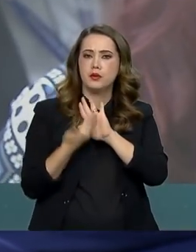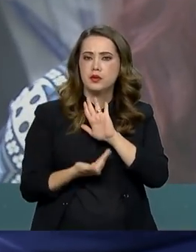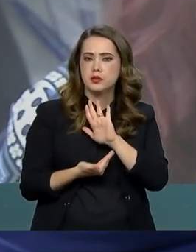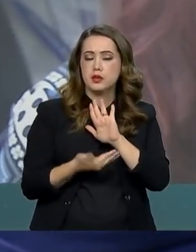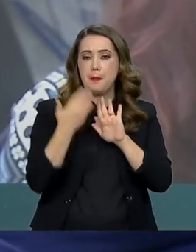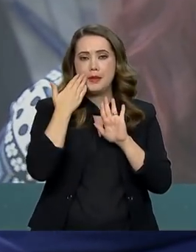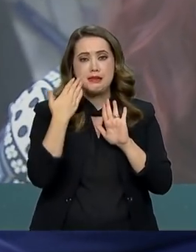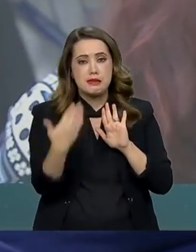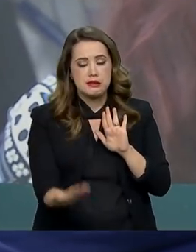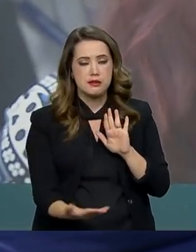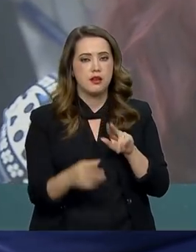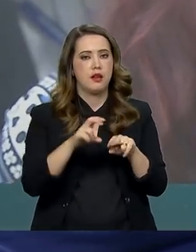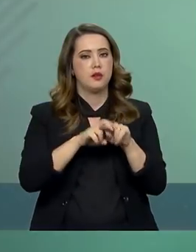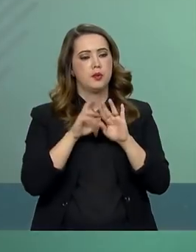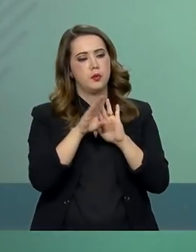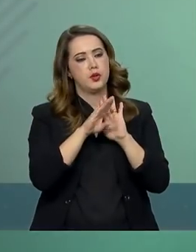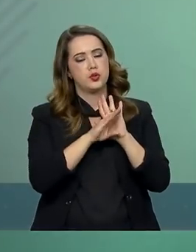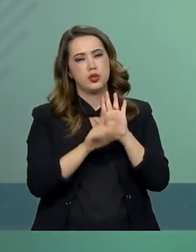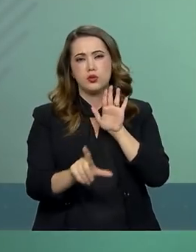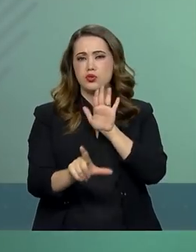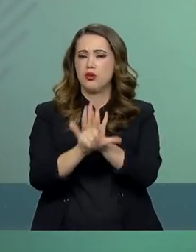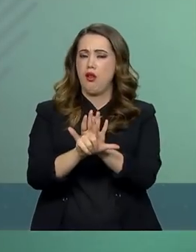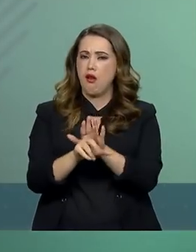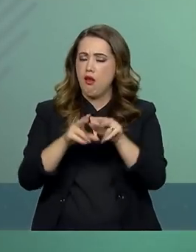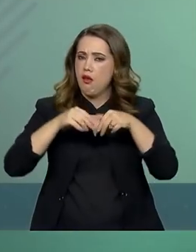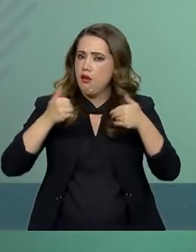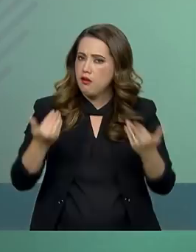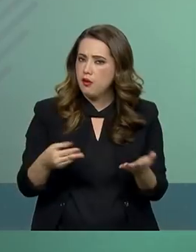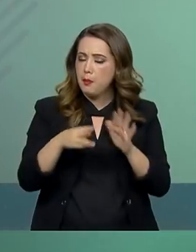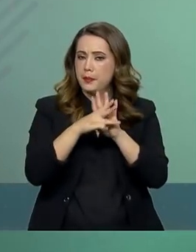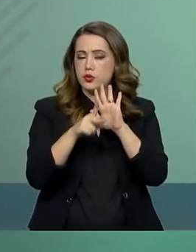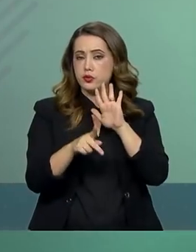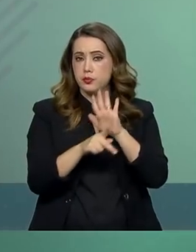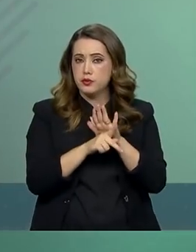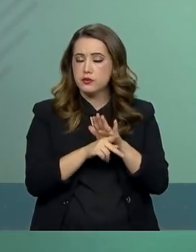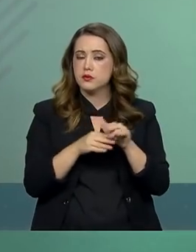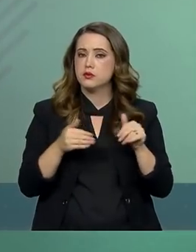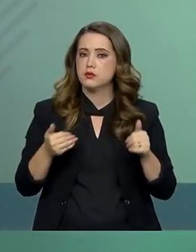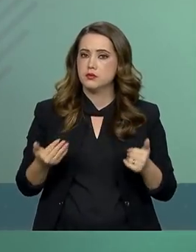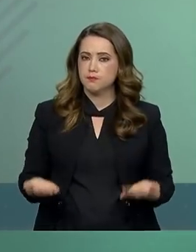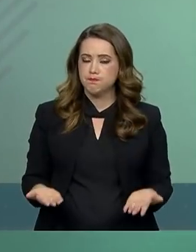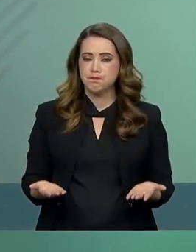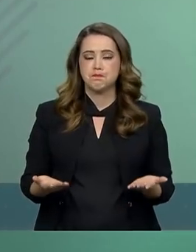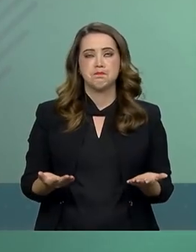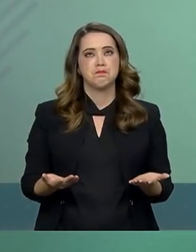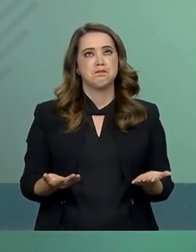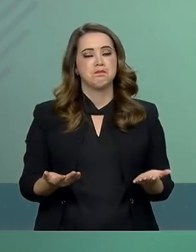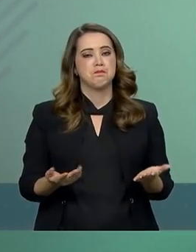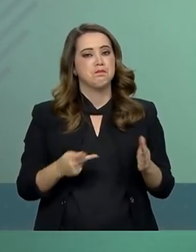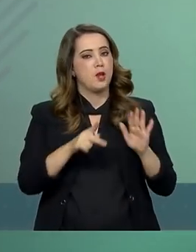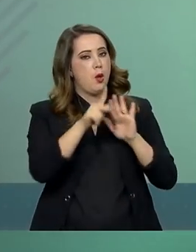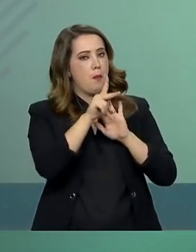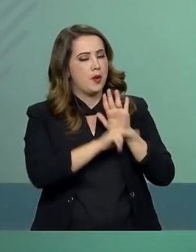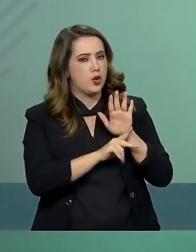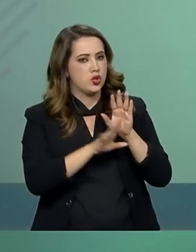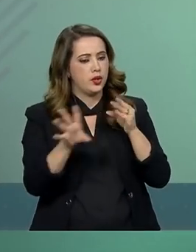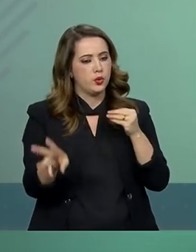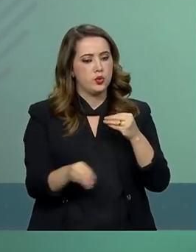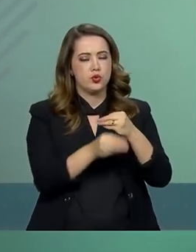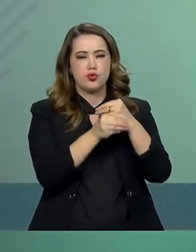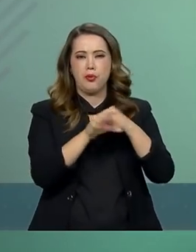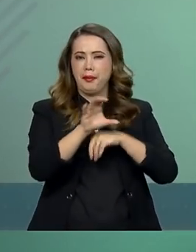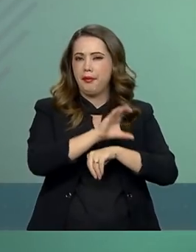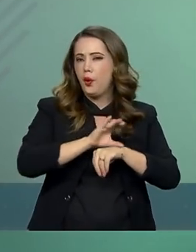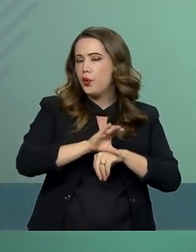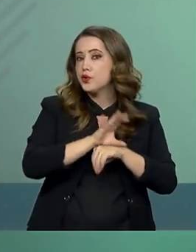apresentadas por meio de projeto de lei, medida provisória, projetos de emenda da Constituição,